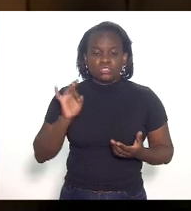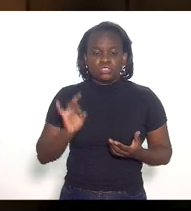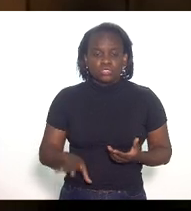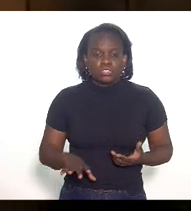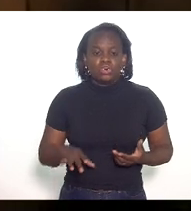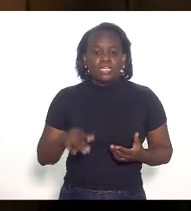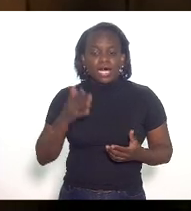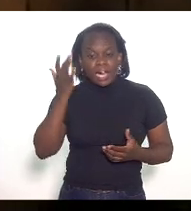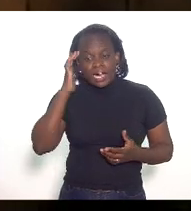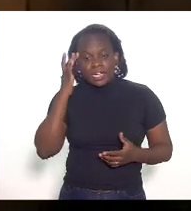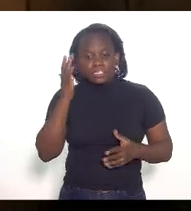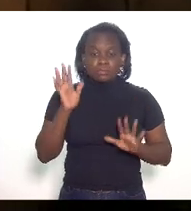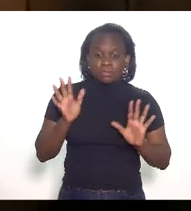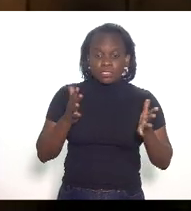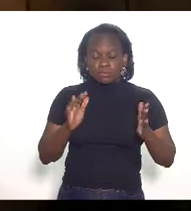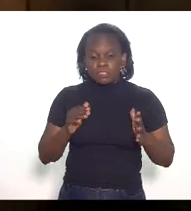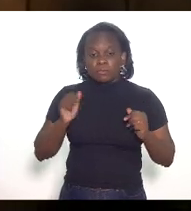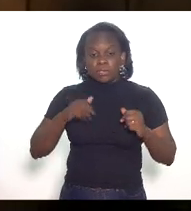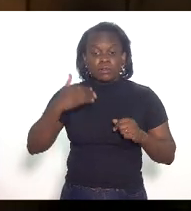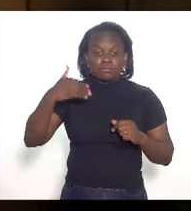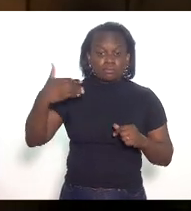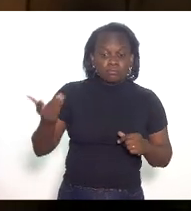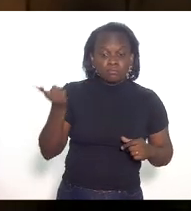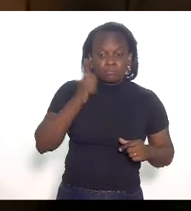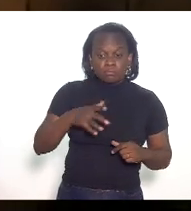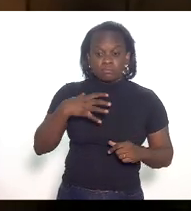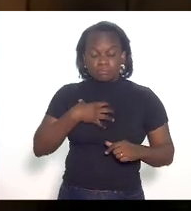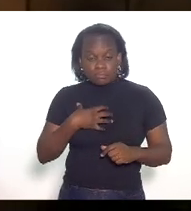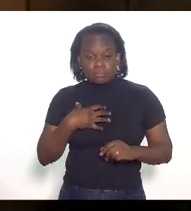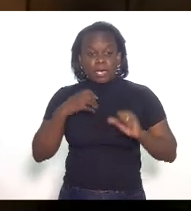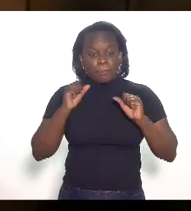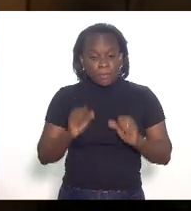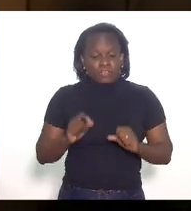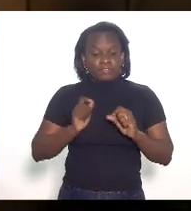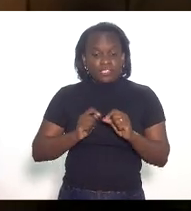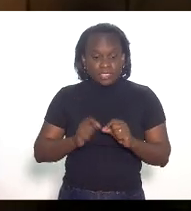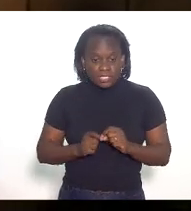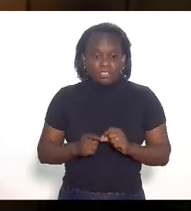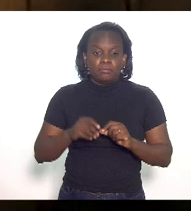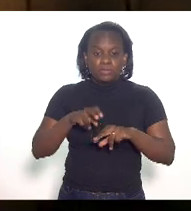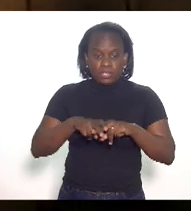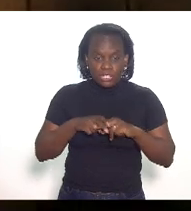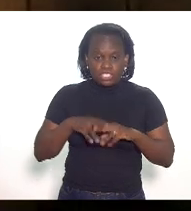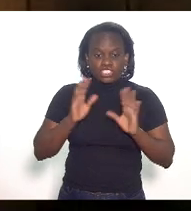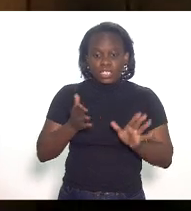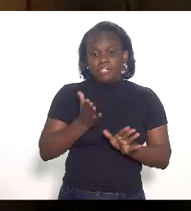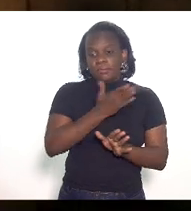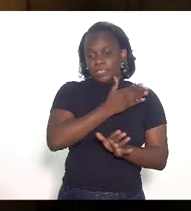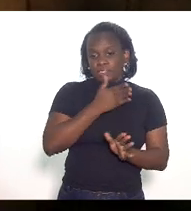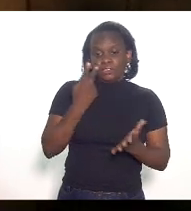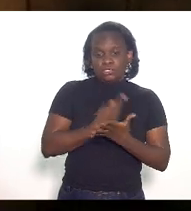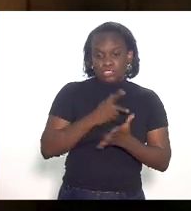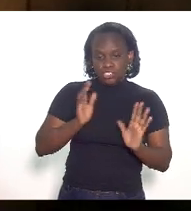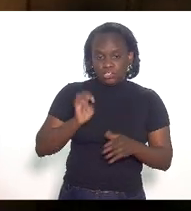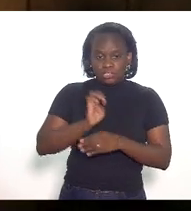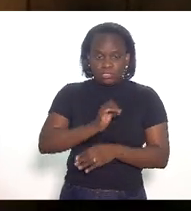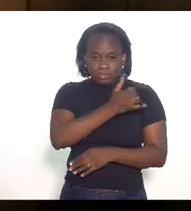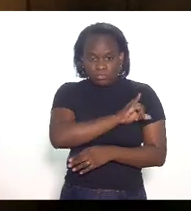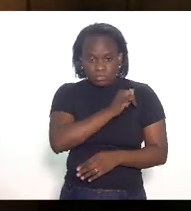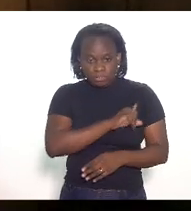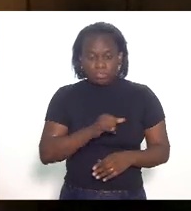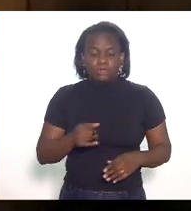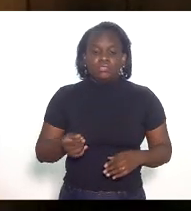estimativa eventual de impacto que poderíamos fazer com base no que já ocorreu no passado aqui no estado